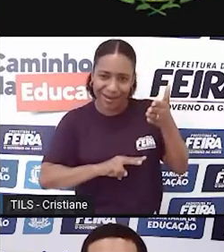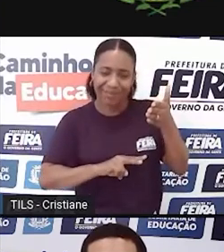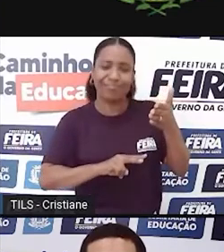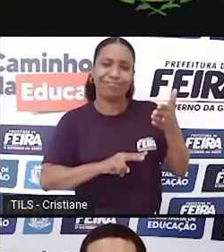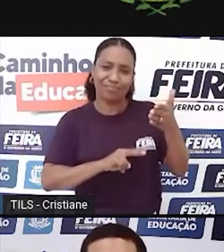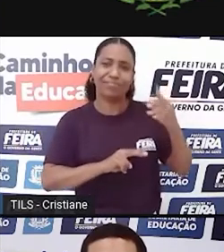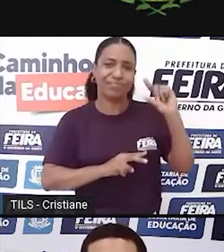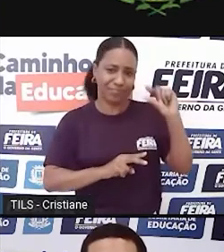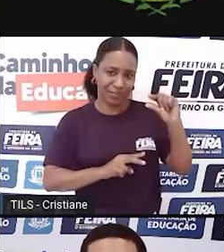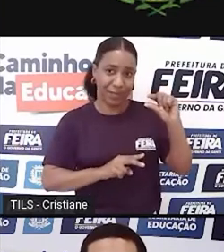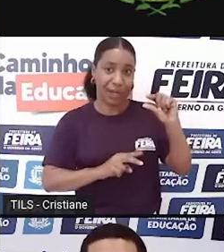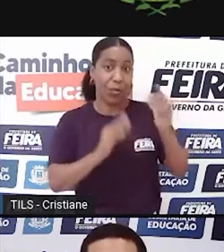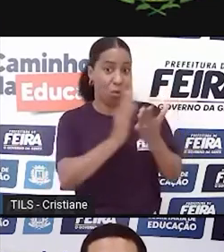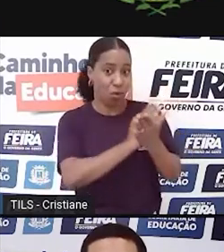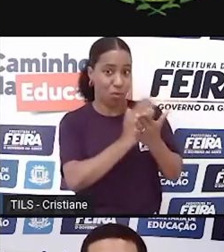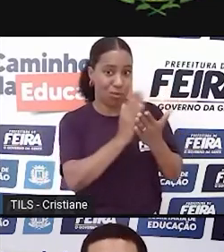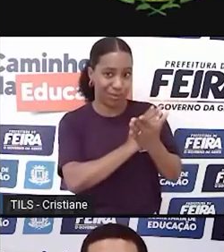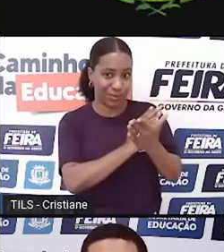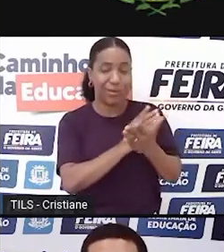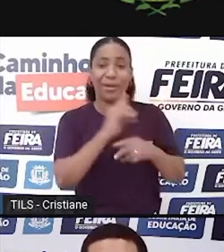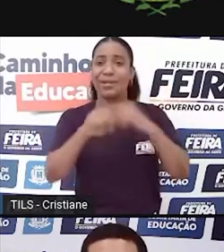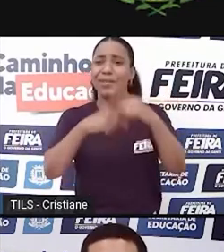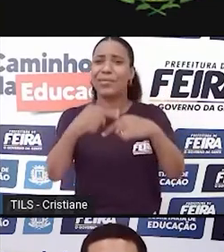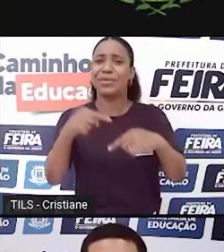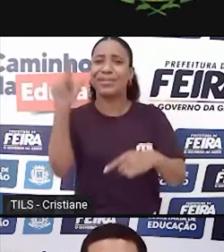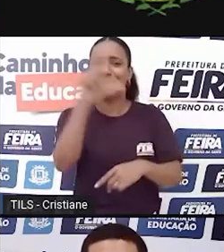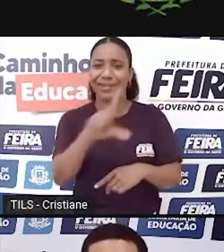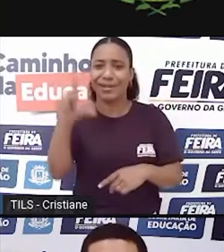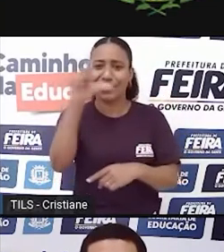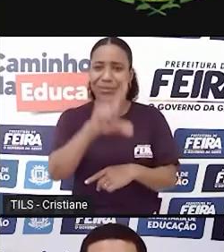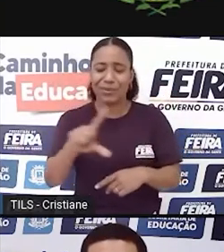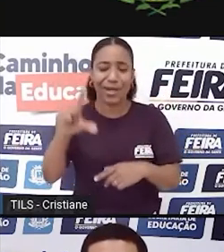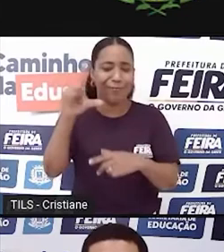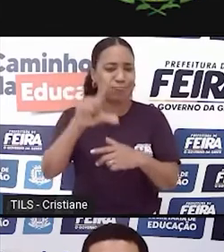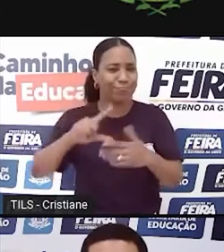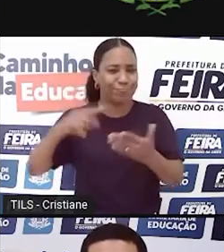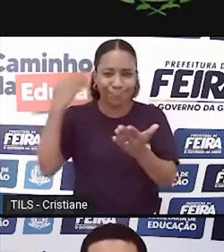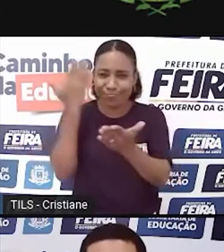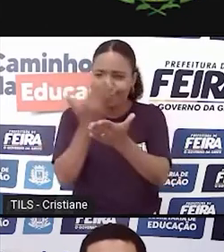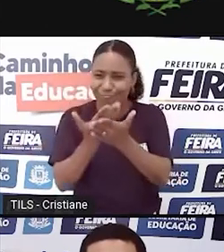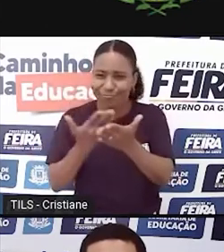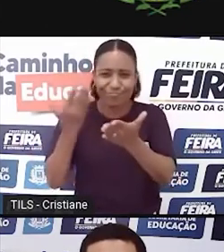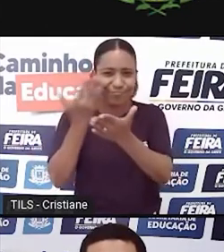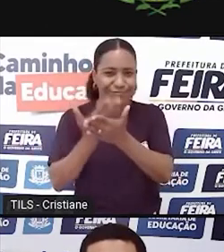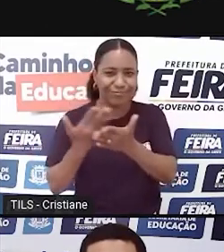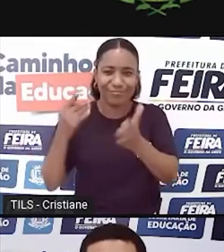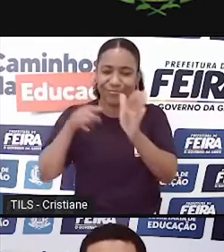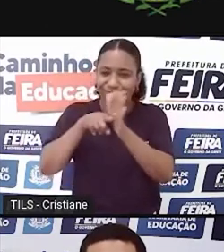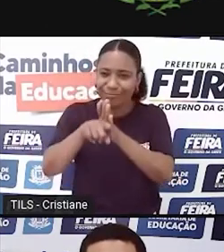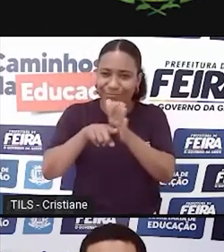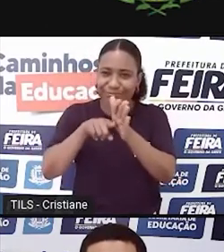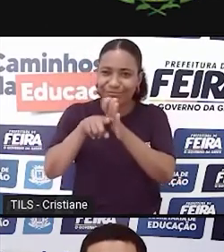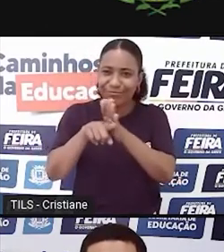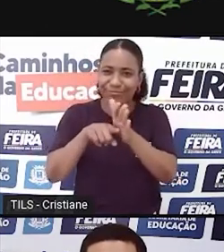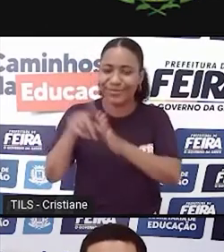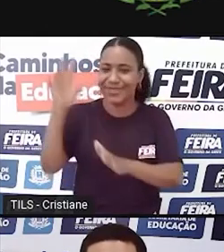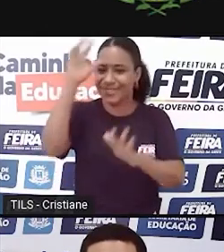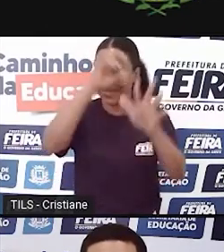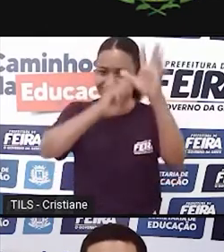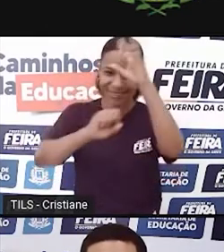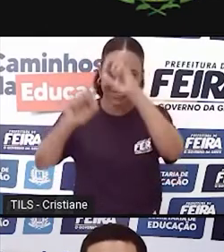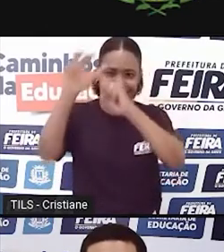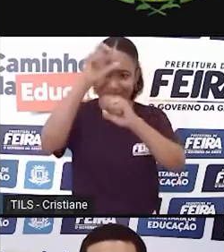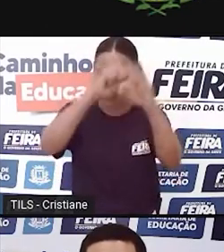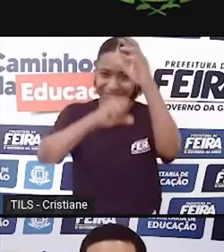leituras. Então, essa nova professora Cláudia mostra para os alunos que